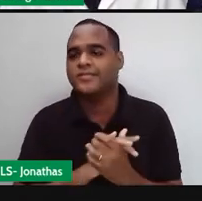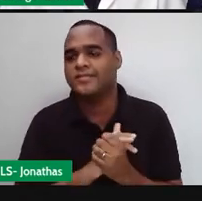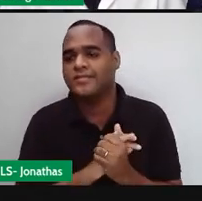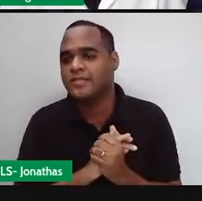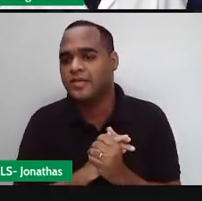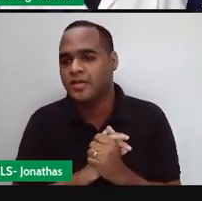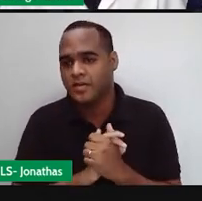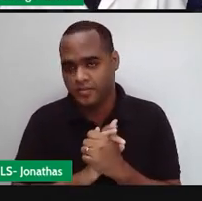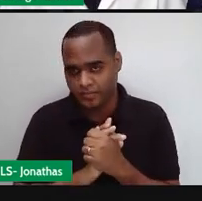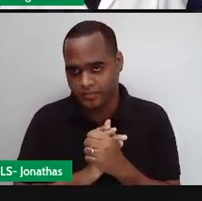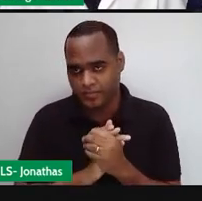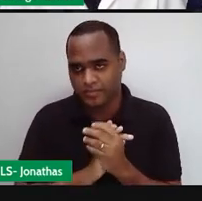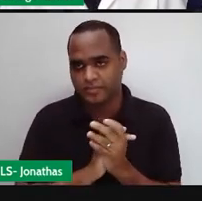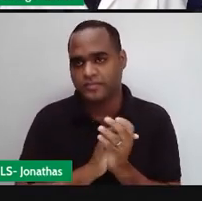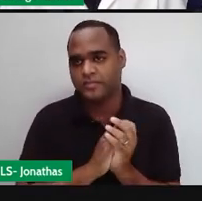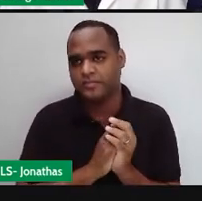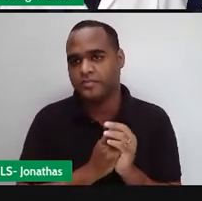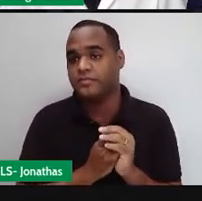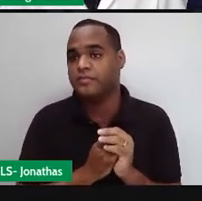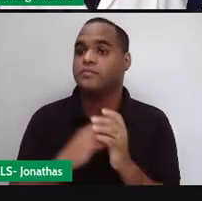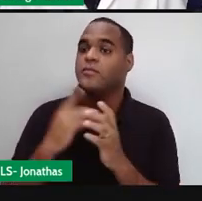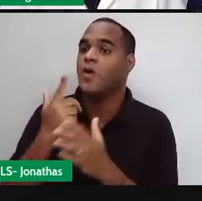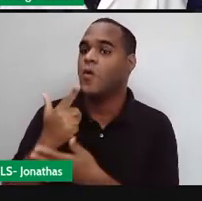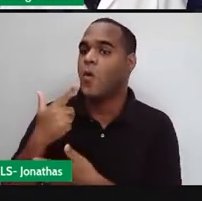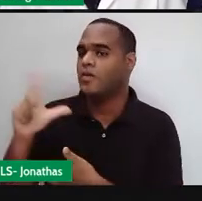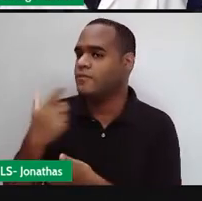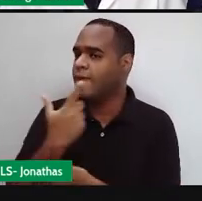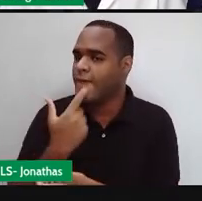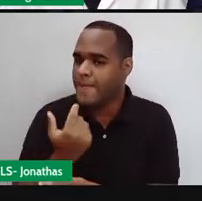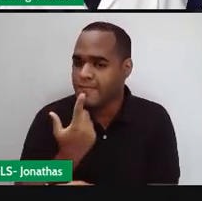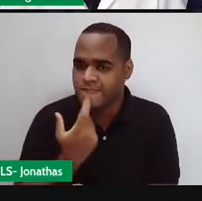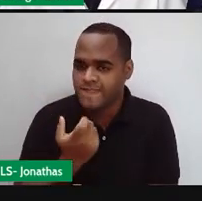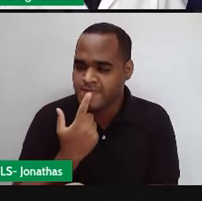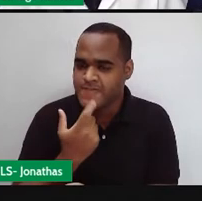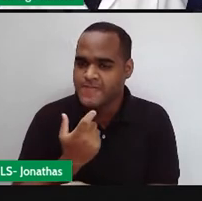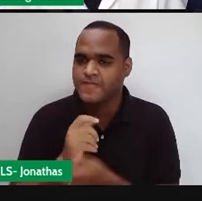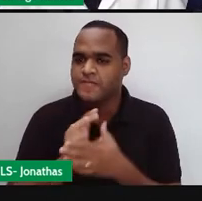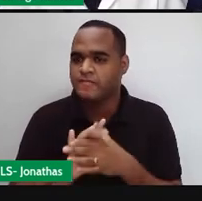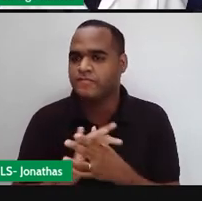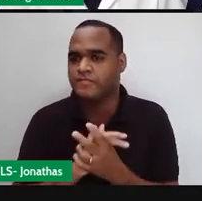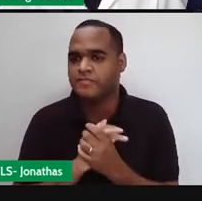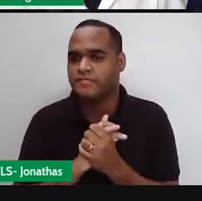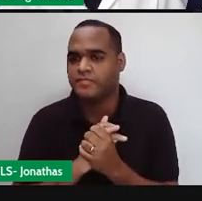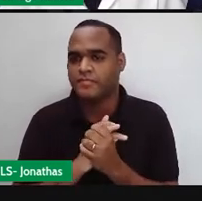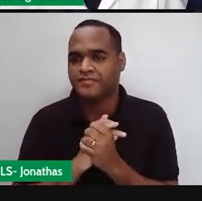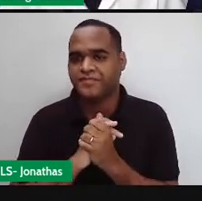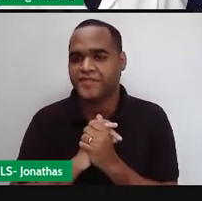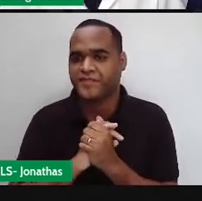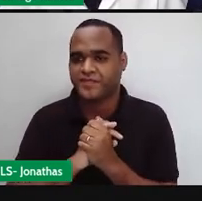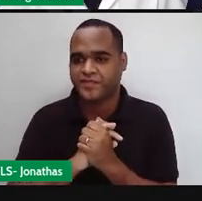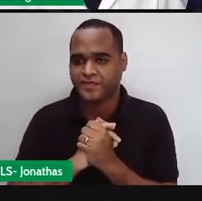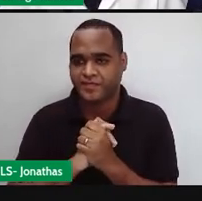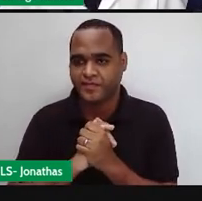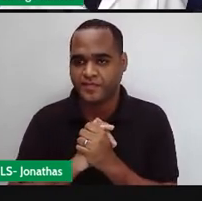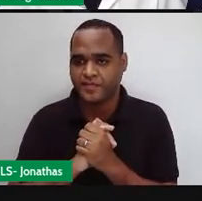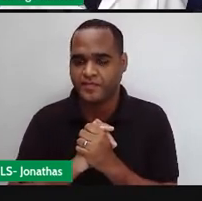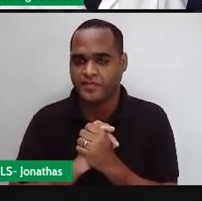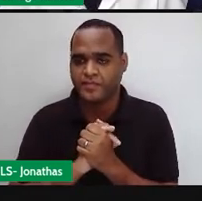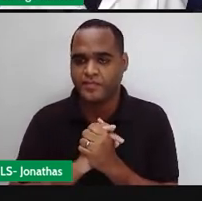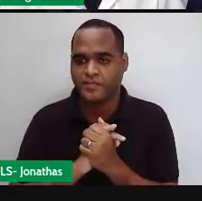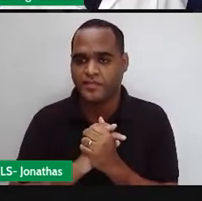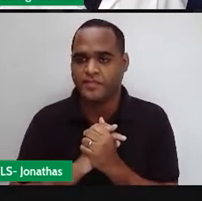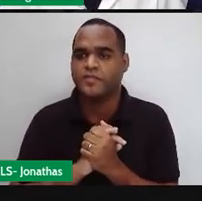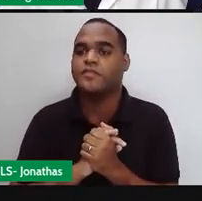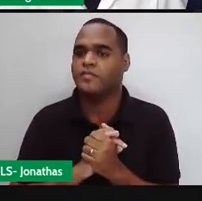Esse lado vermelho com esse lado amarelo forma uma abertura. Essa é a abertura.